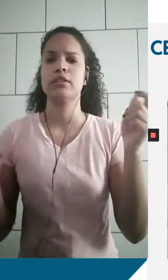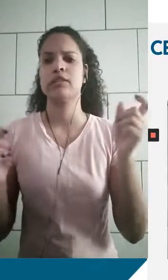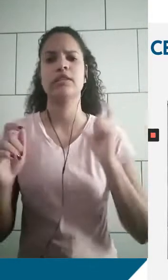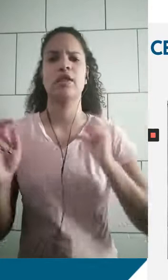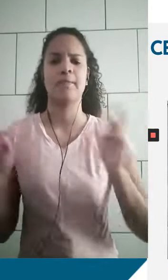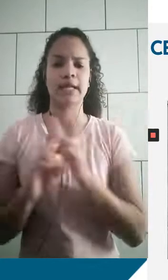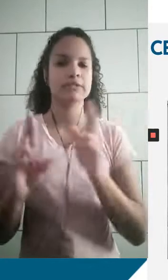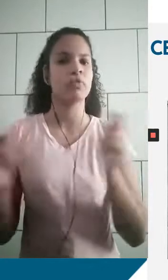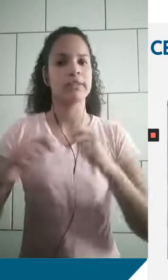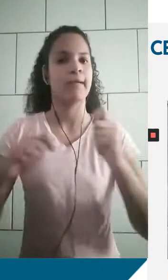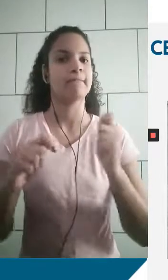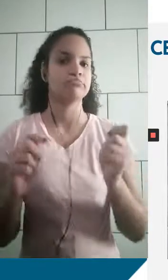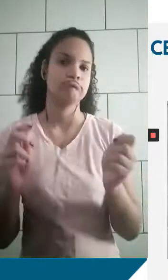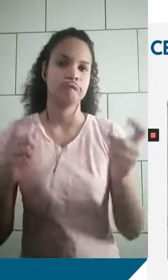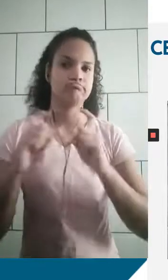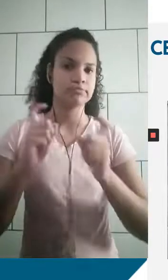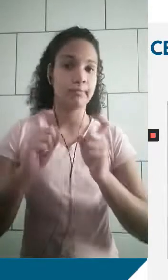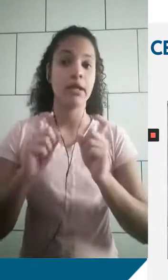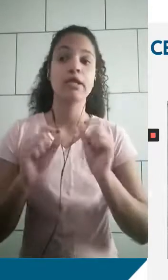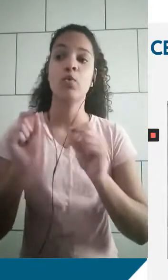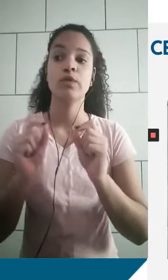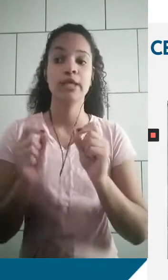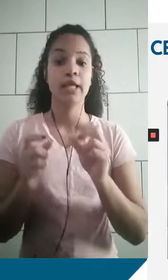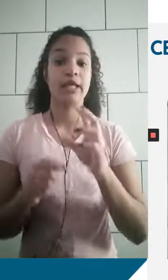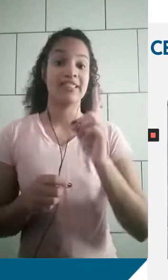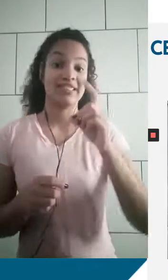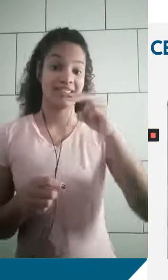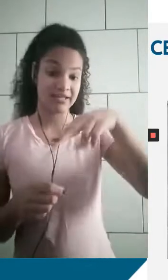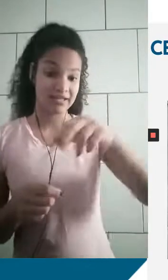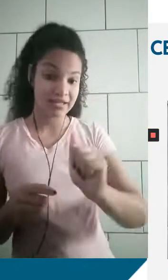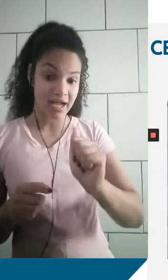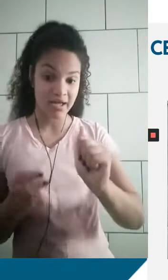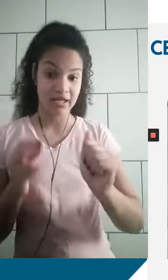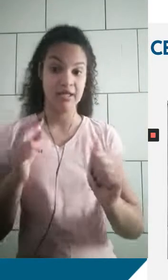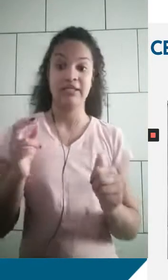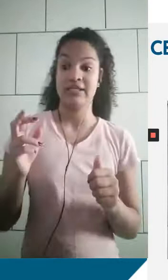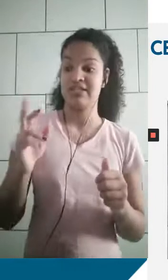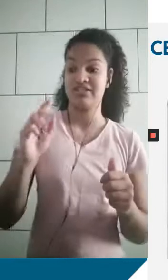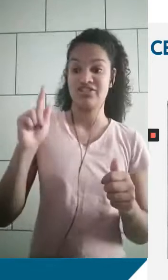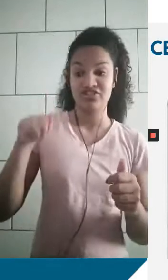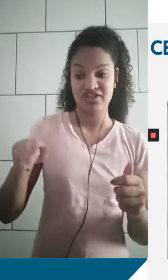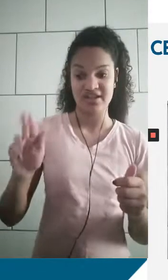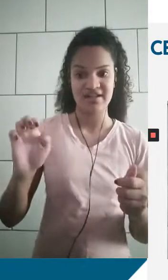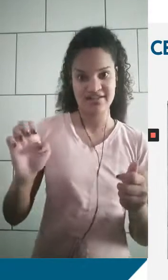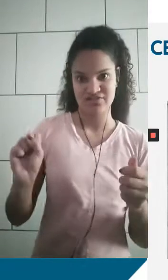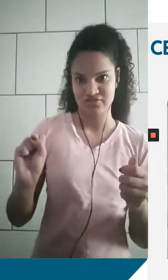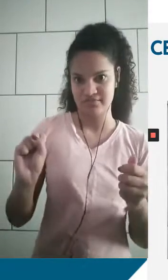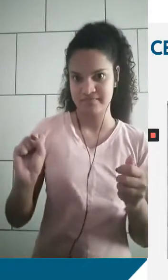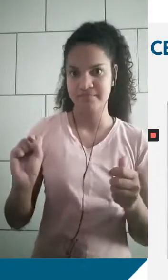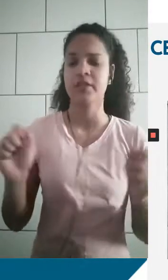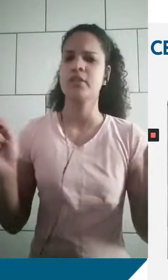com os seus mediadores do DNA com os genes, com os cromossomas das células. Então, é